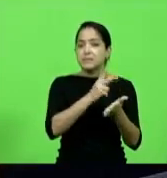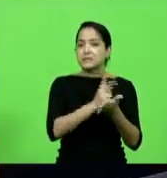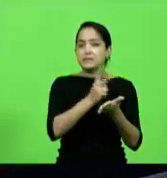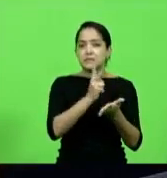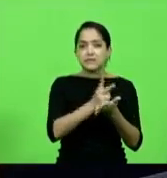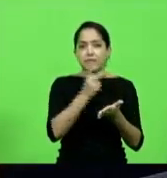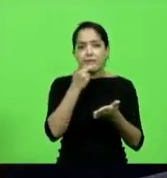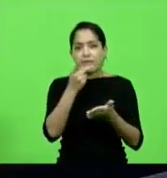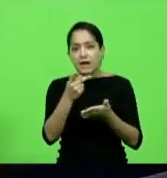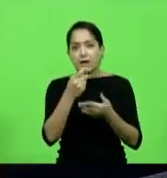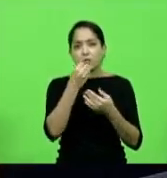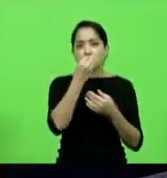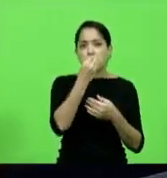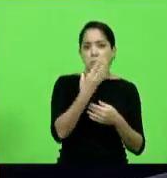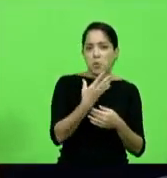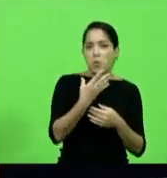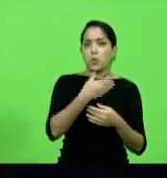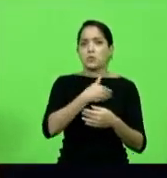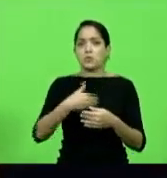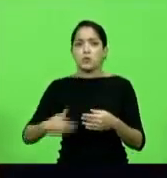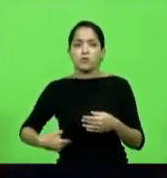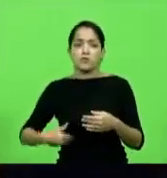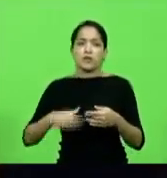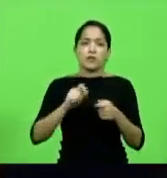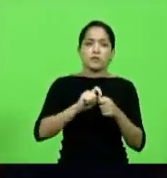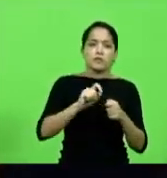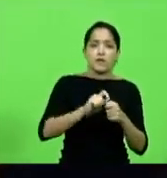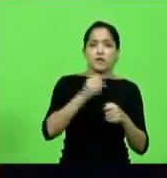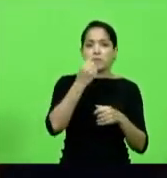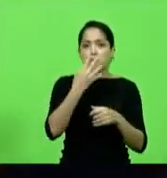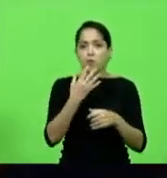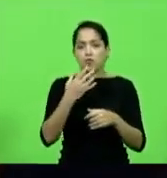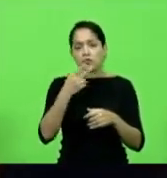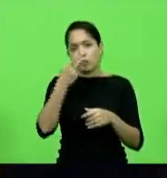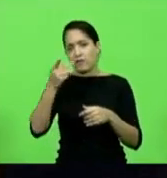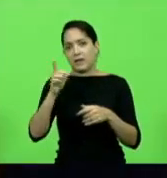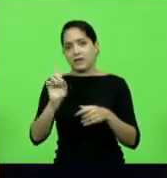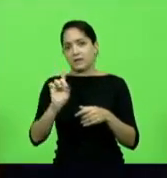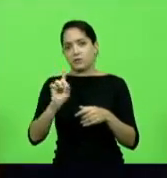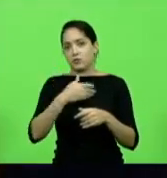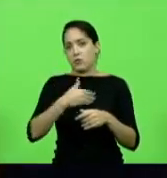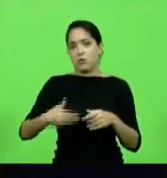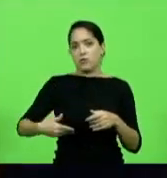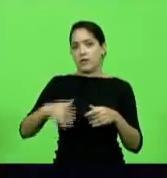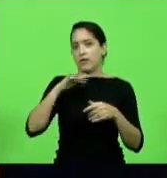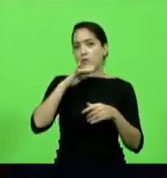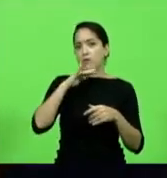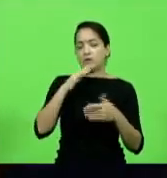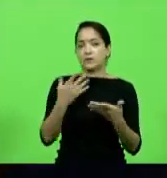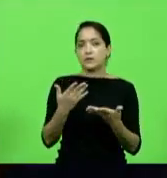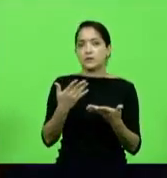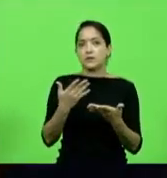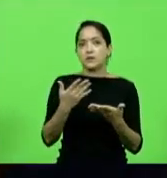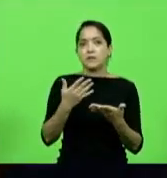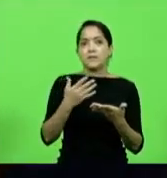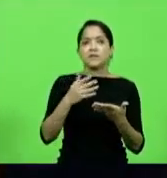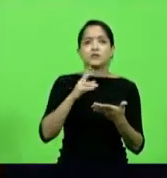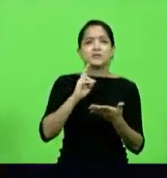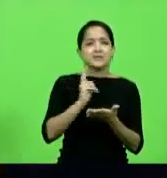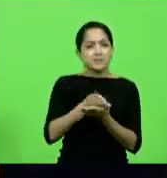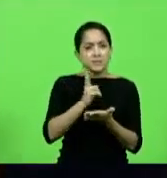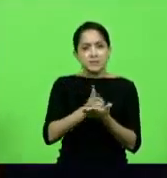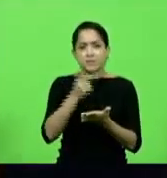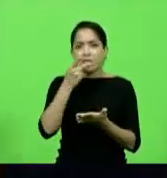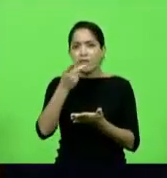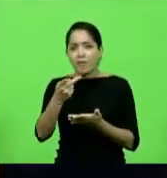de bom de útil que o governo fez ninguém está falando aqui que o governo não faz nada de bom mas cada vez que a gente fala algo de bom que foi feito ou cada vez que